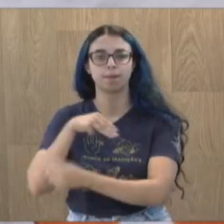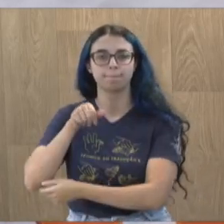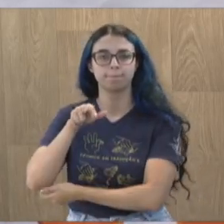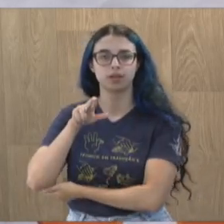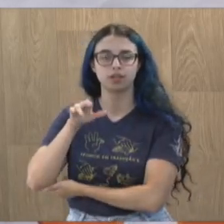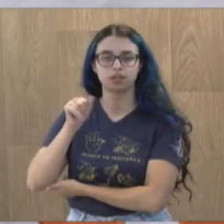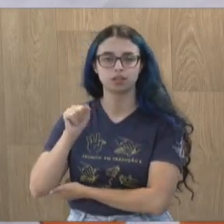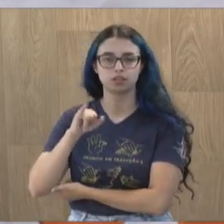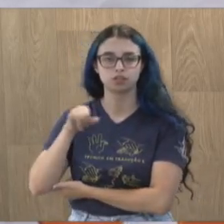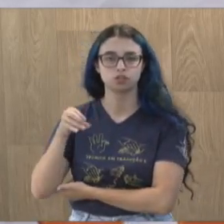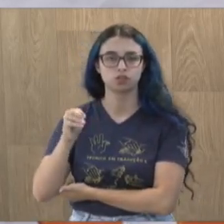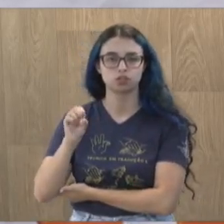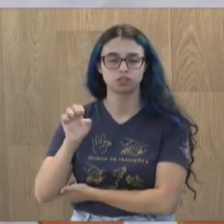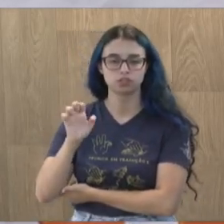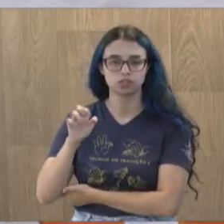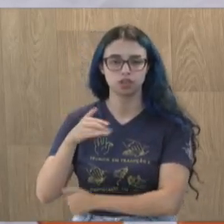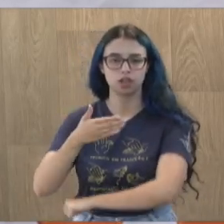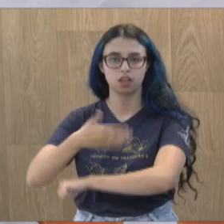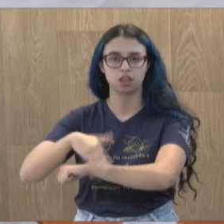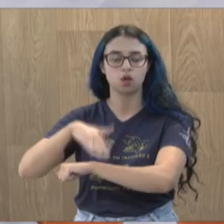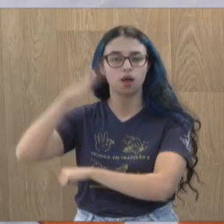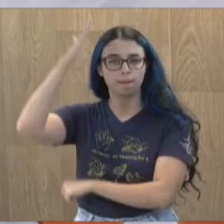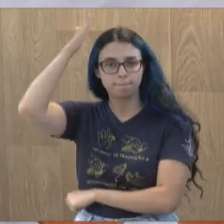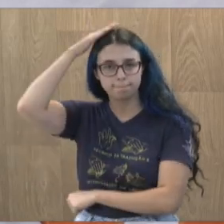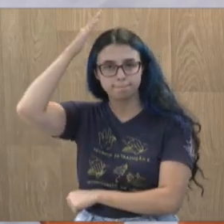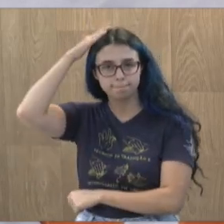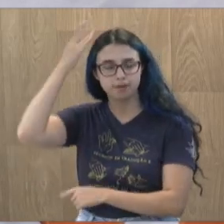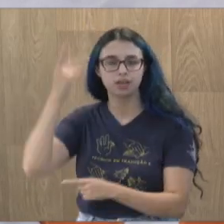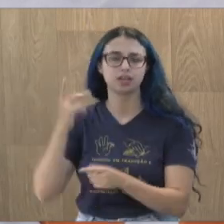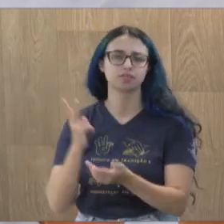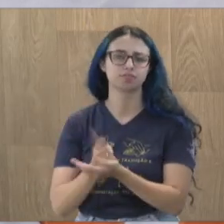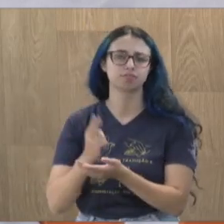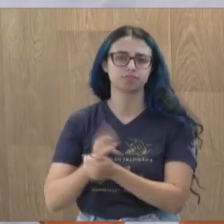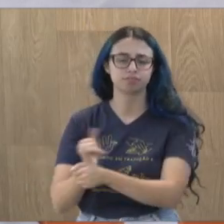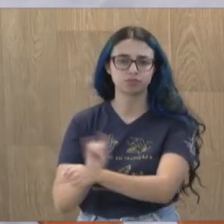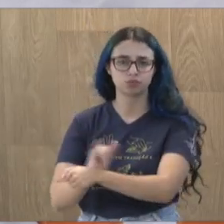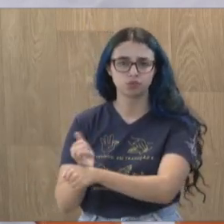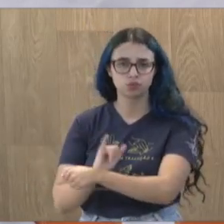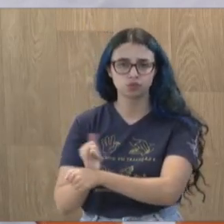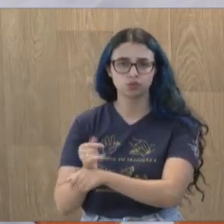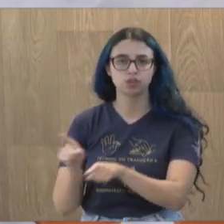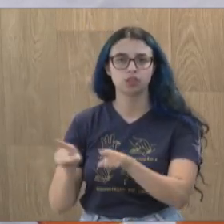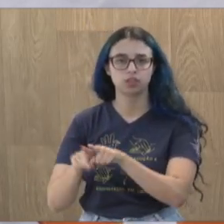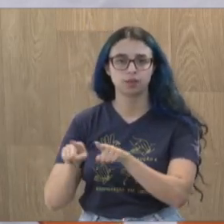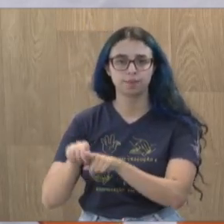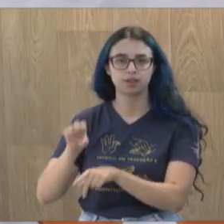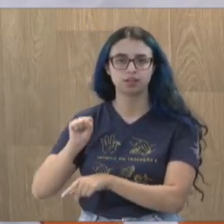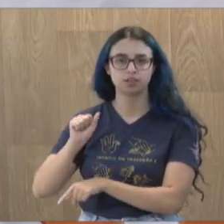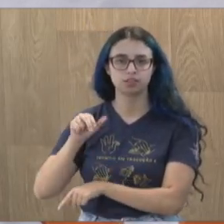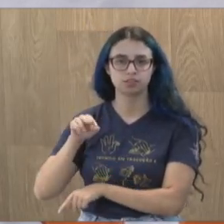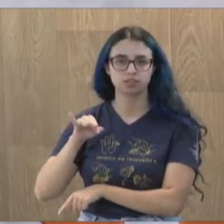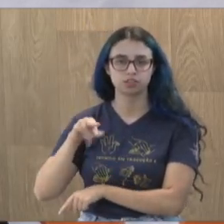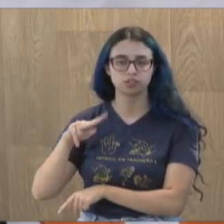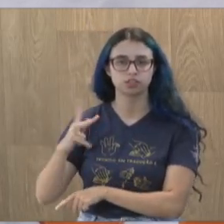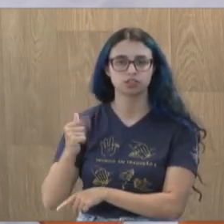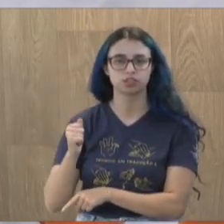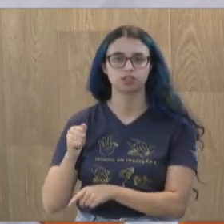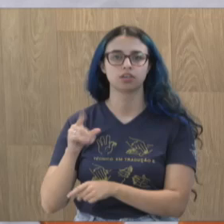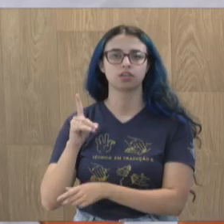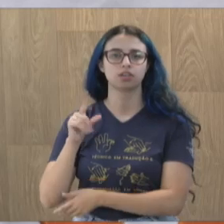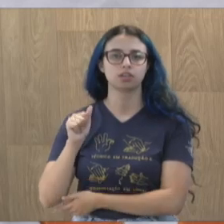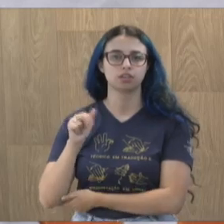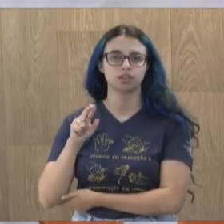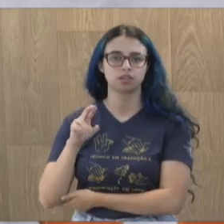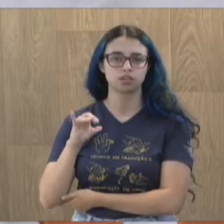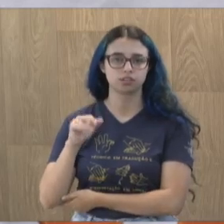Santos, lá da Avenida Paraná, que está nos acompanhando aqui no nosso discurso aqui, também para a Santinha e a Darcisa, grande Darcisa,